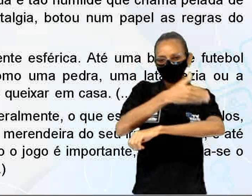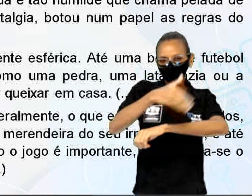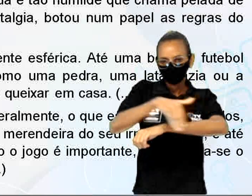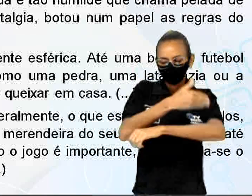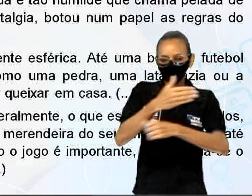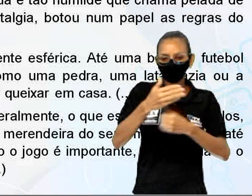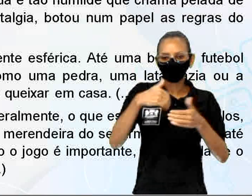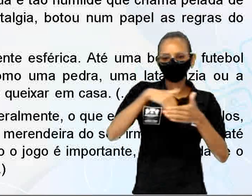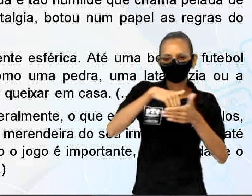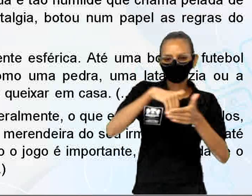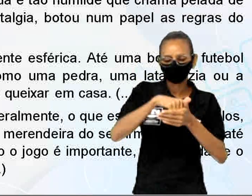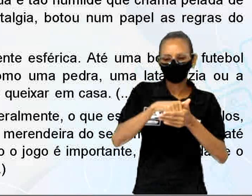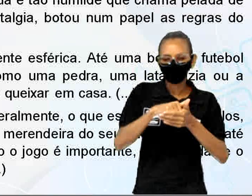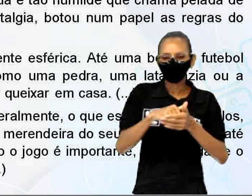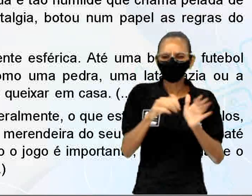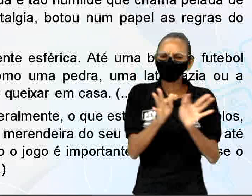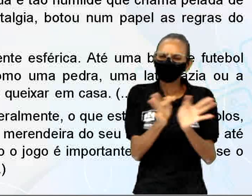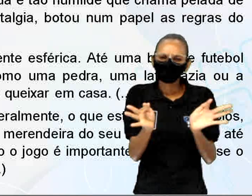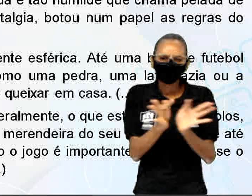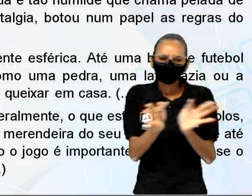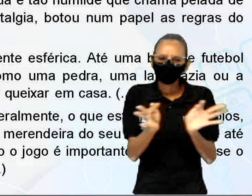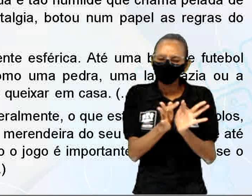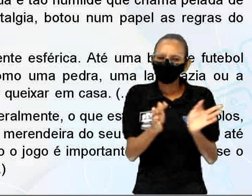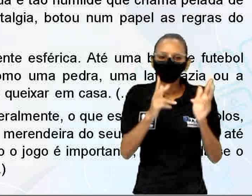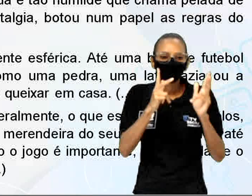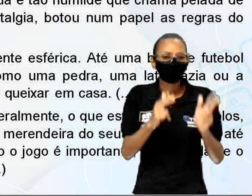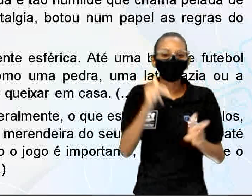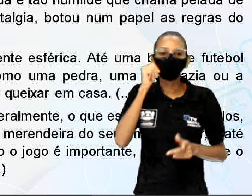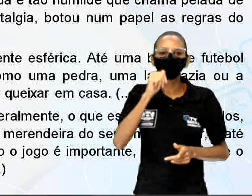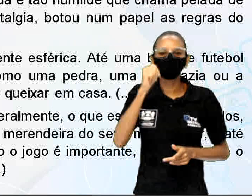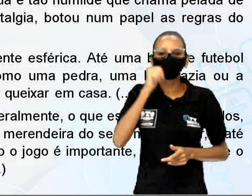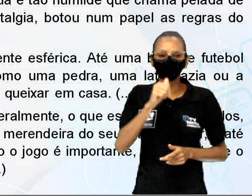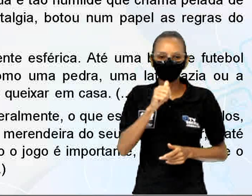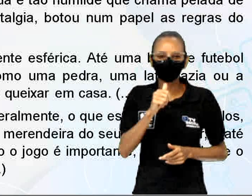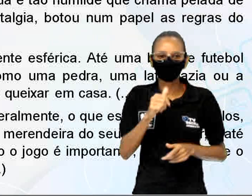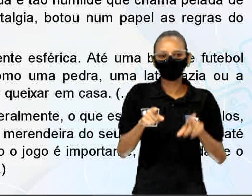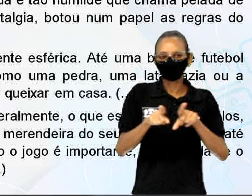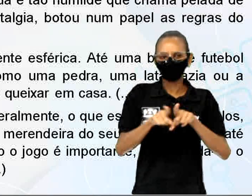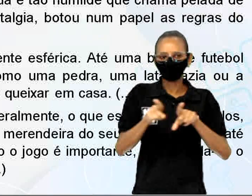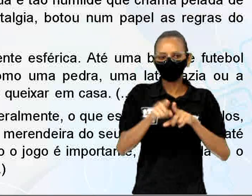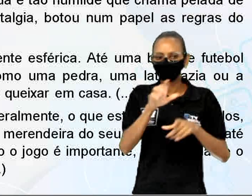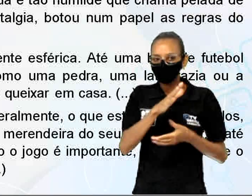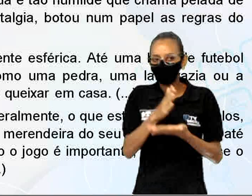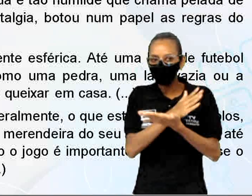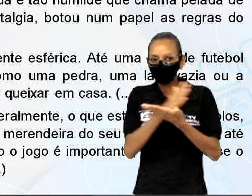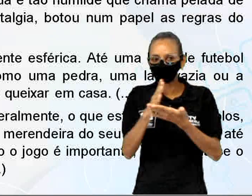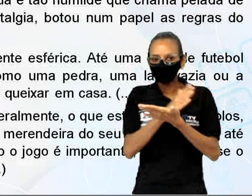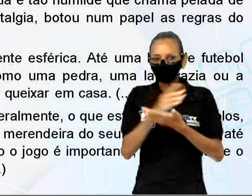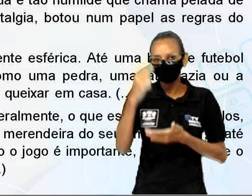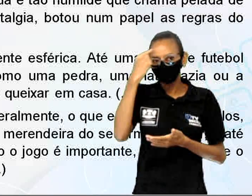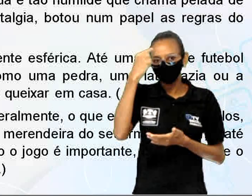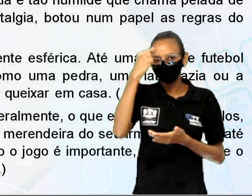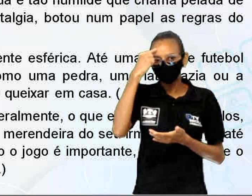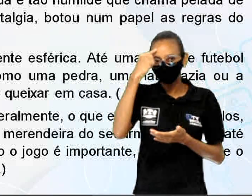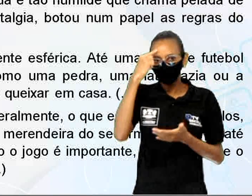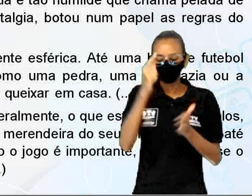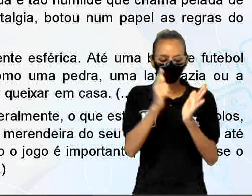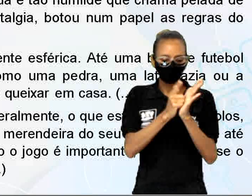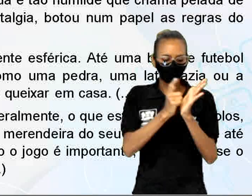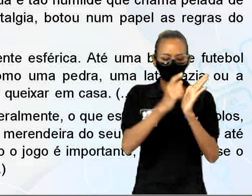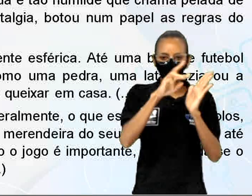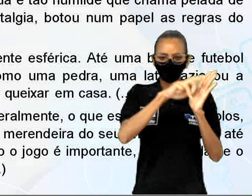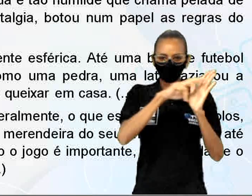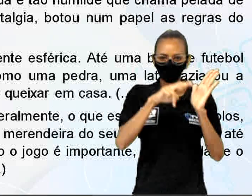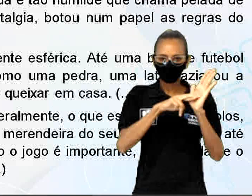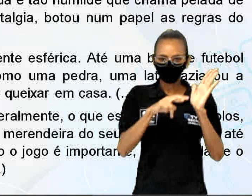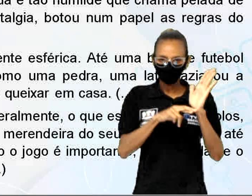pelada de senhora. Não sei se alguém algum dia, por farra ou nostalgia, botou num papel as regras do futebol